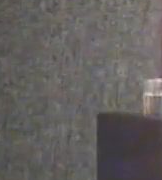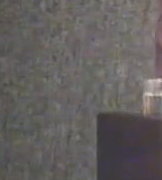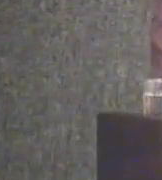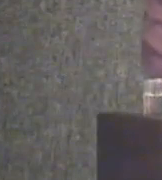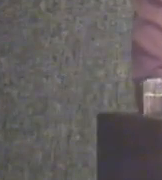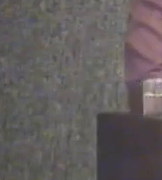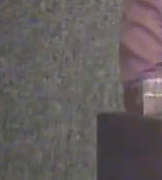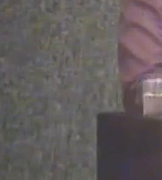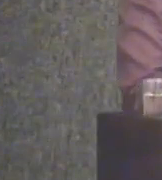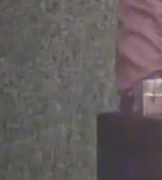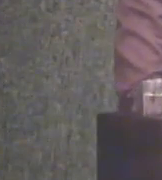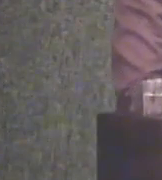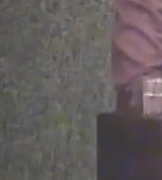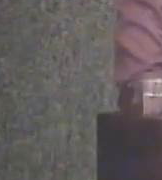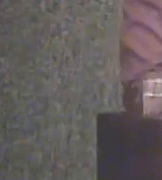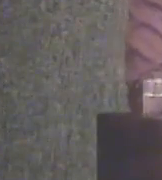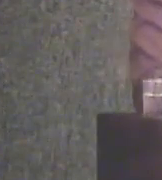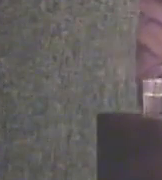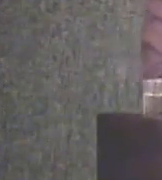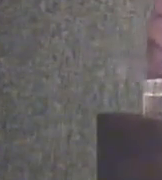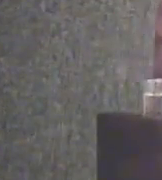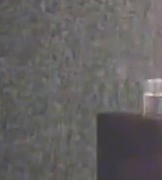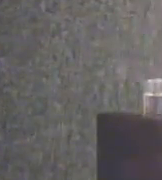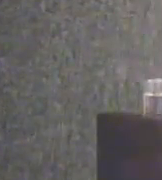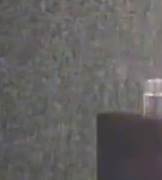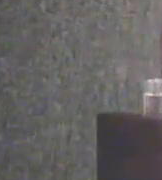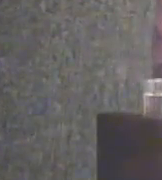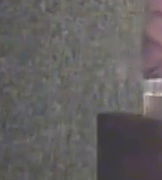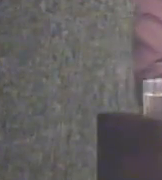mudanças climáticas, são temas transversais.